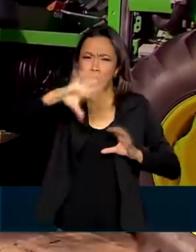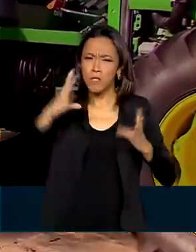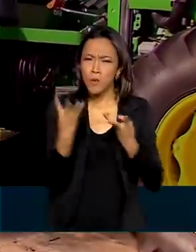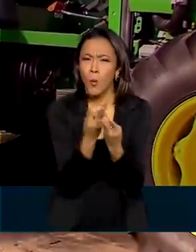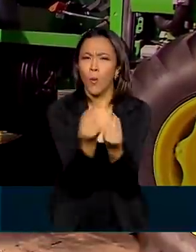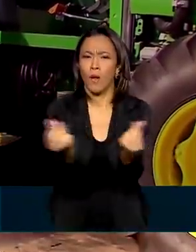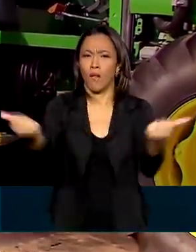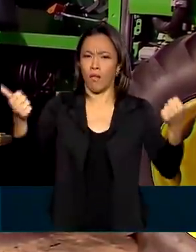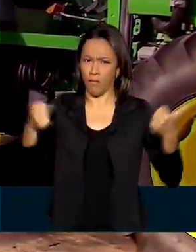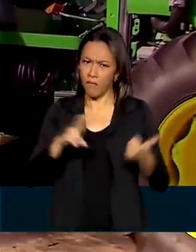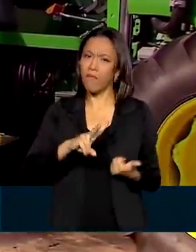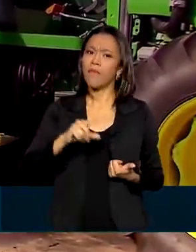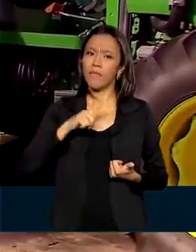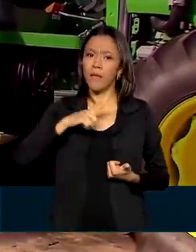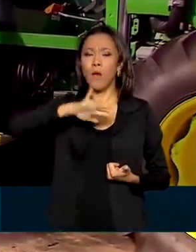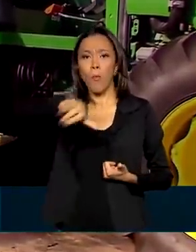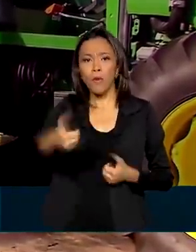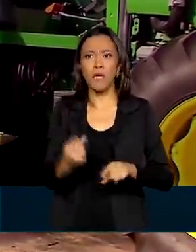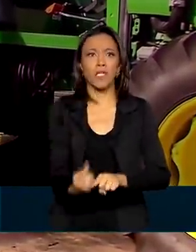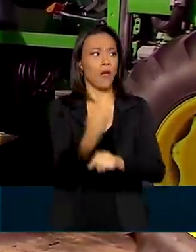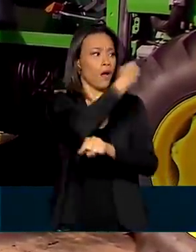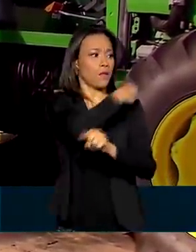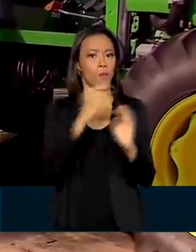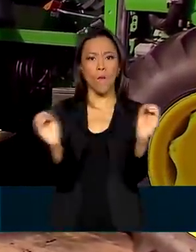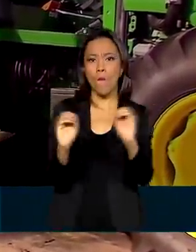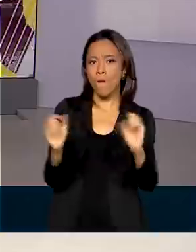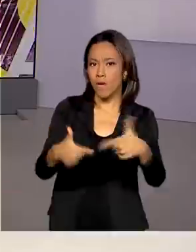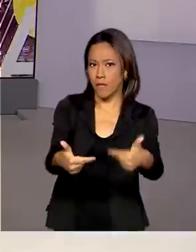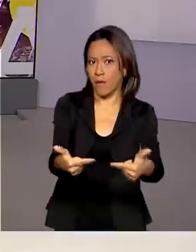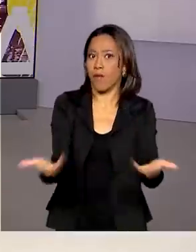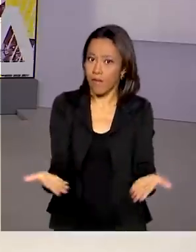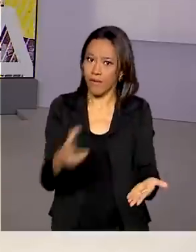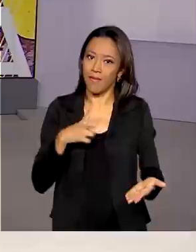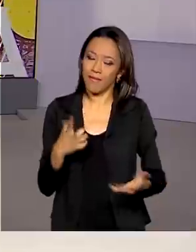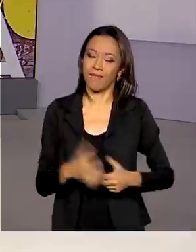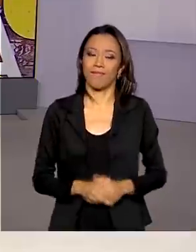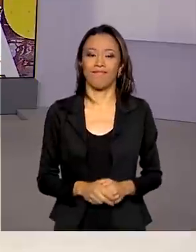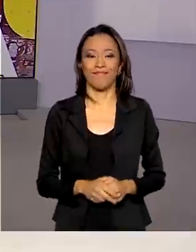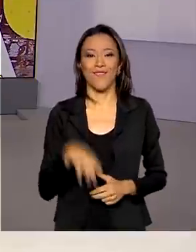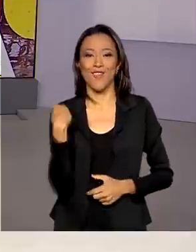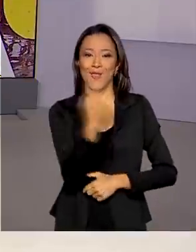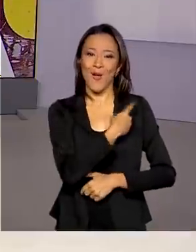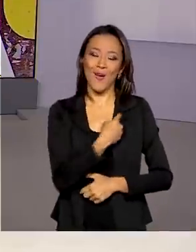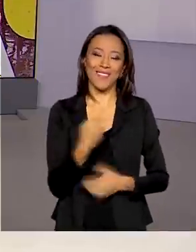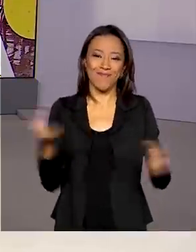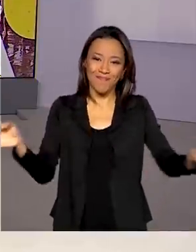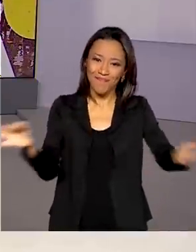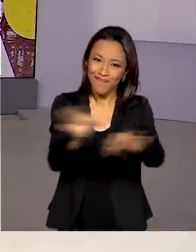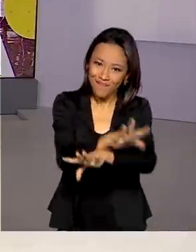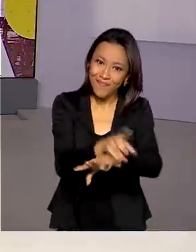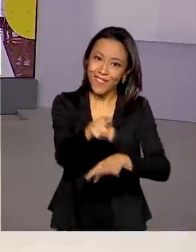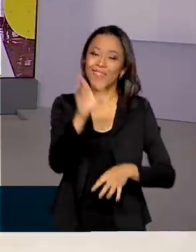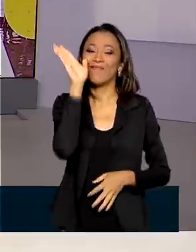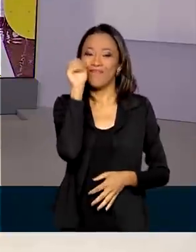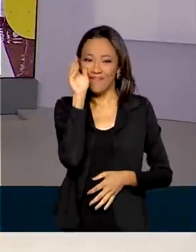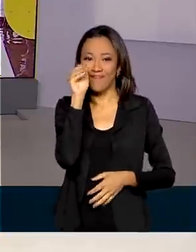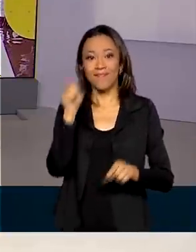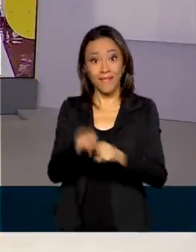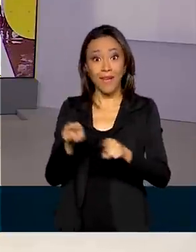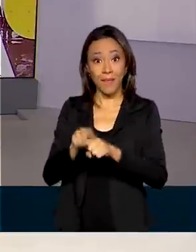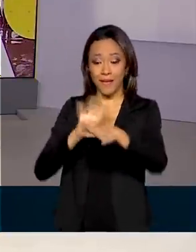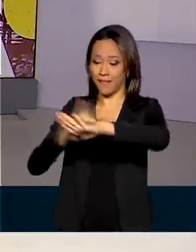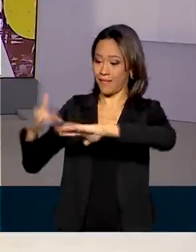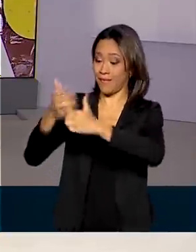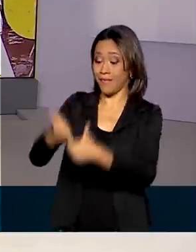agora a gente vai ter uma oportunidade que a gente nunca teve para trabalhar. O Brasil em dia termina aqui. Nos acompanhe também